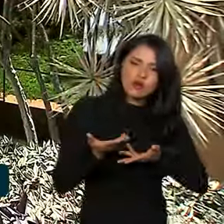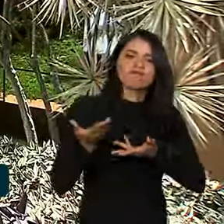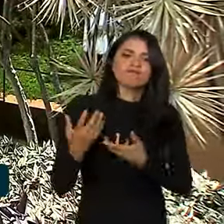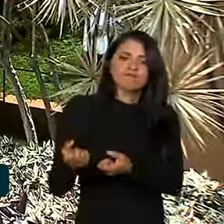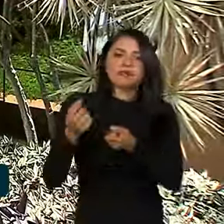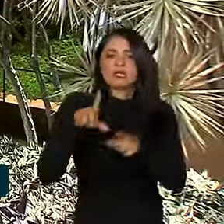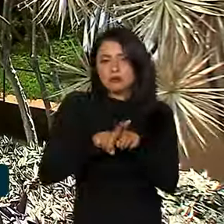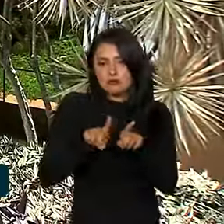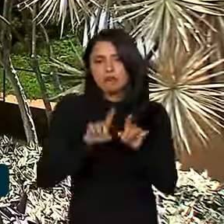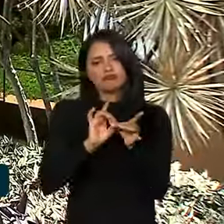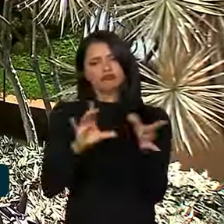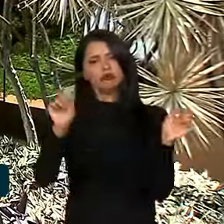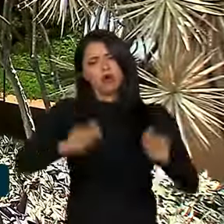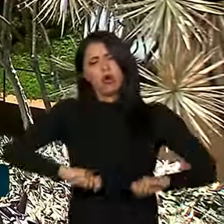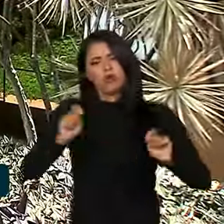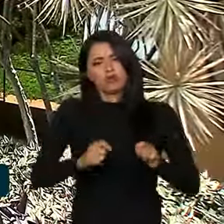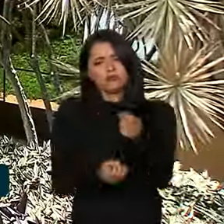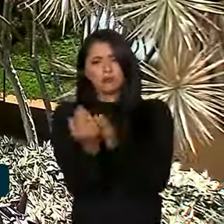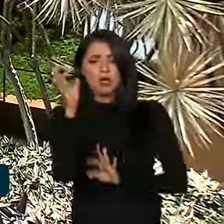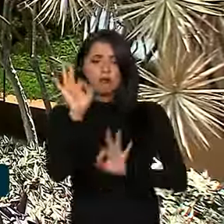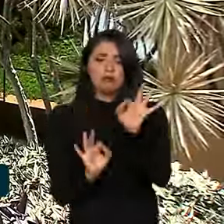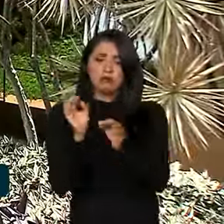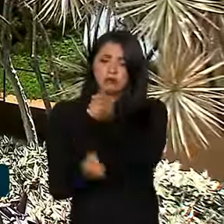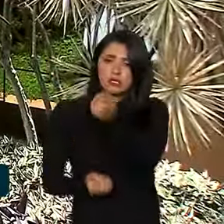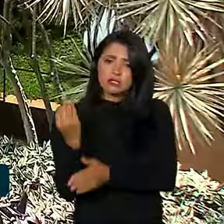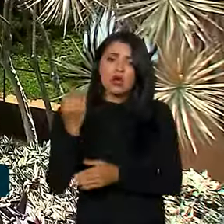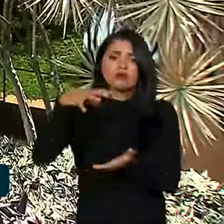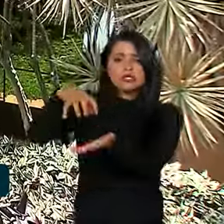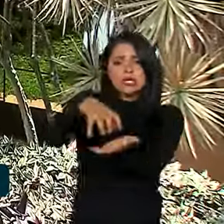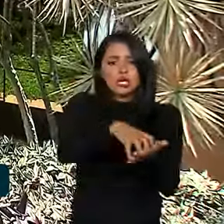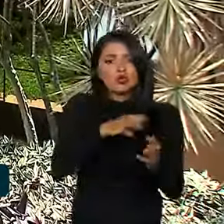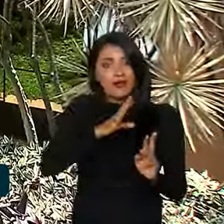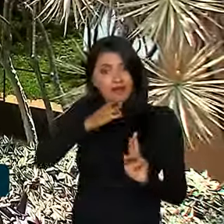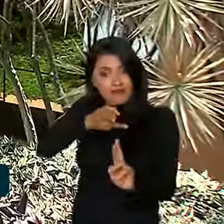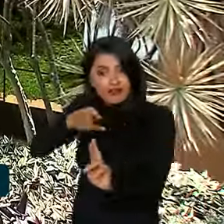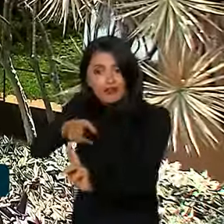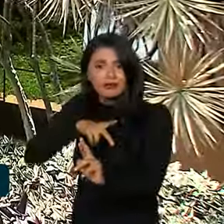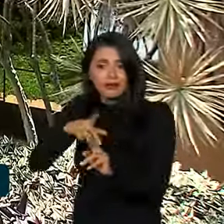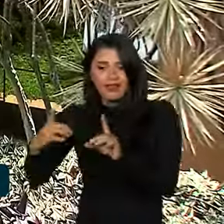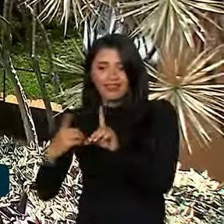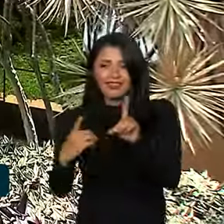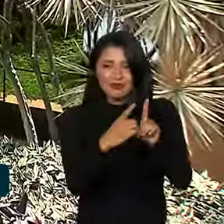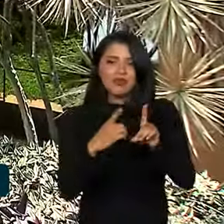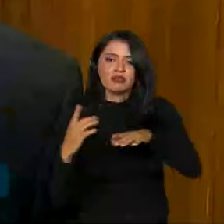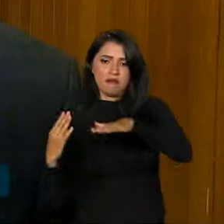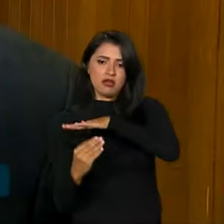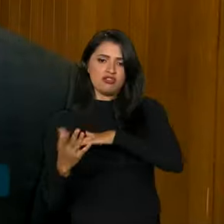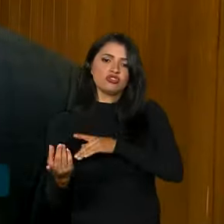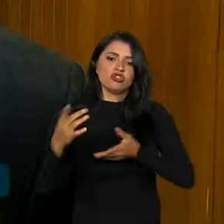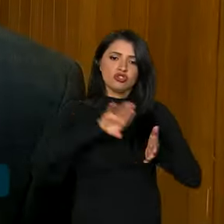permitir também a elaboração de um plano para a criação de centros de referência de atendimento aos migrantes.